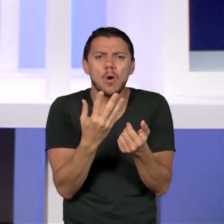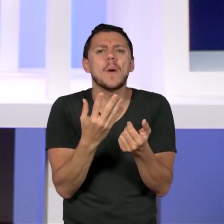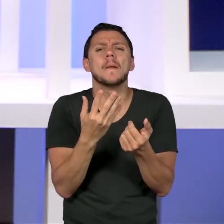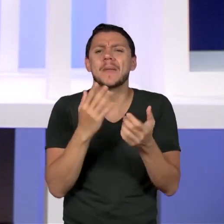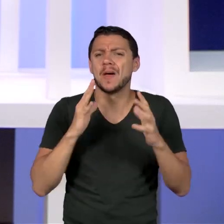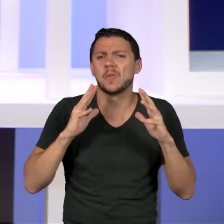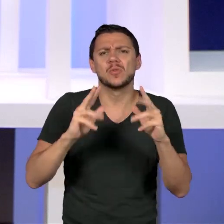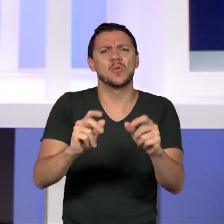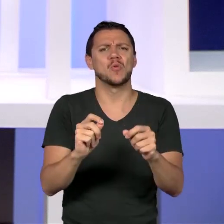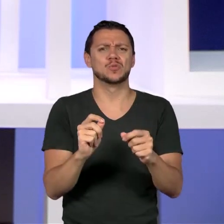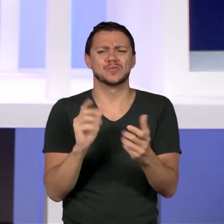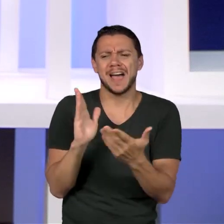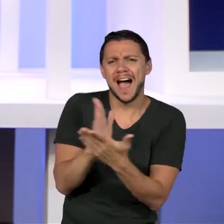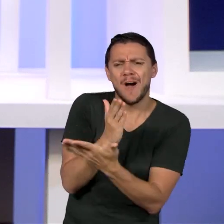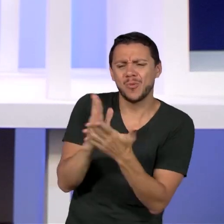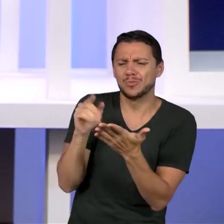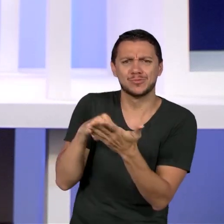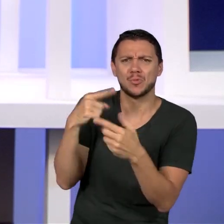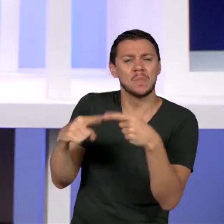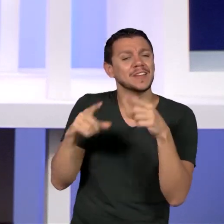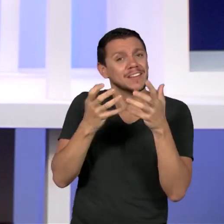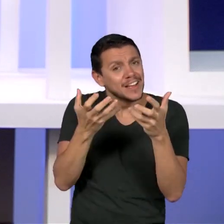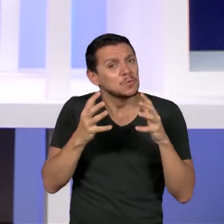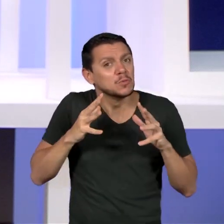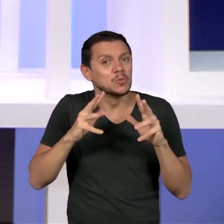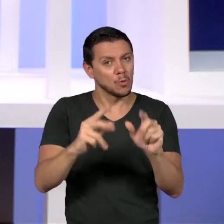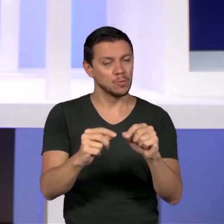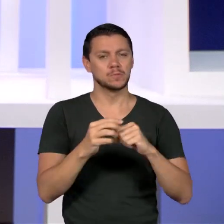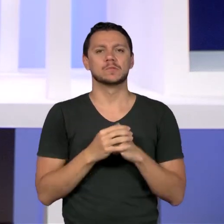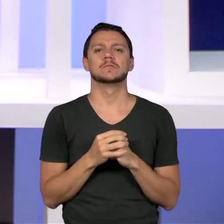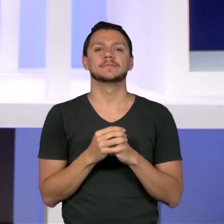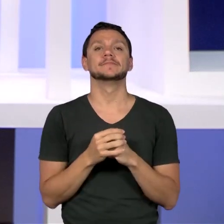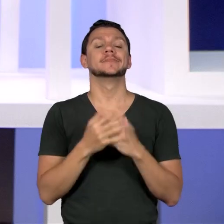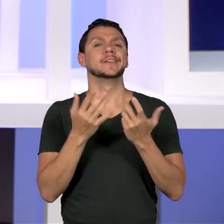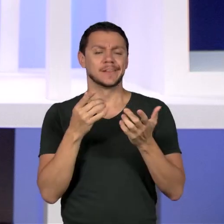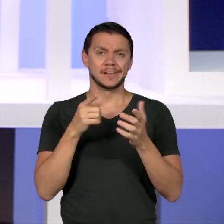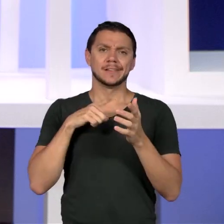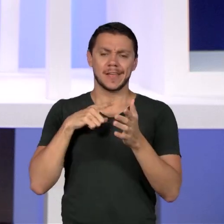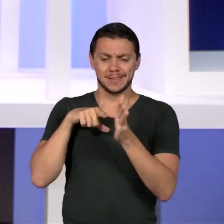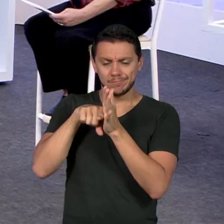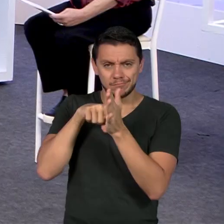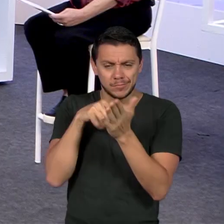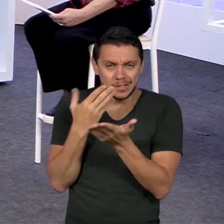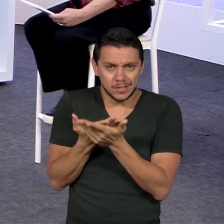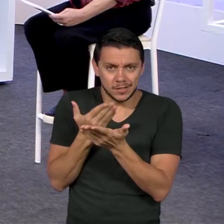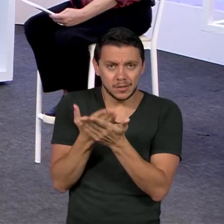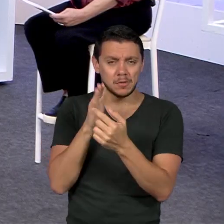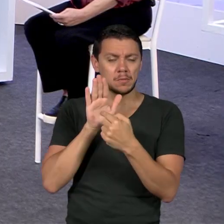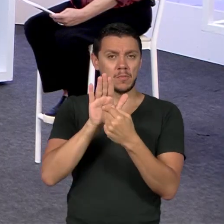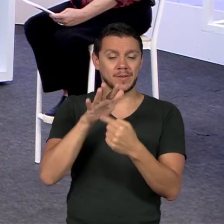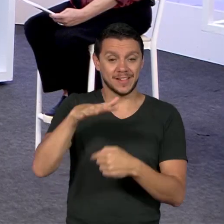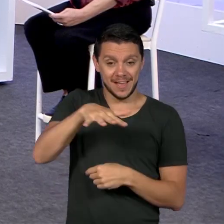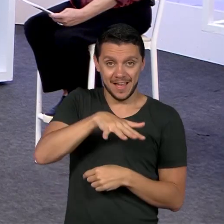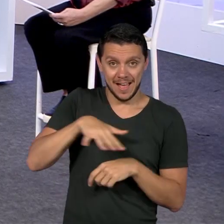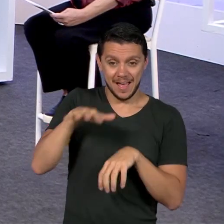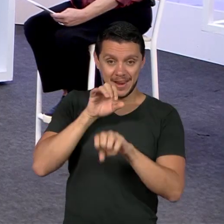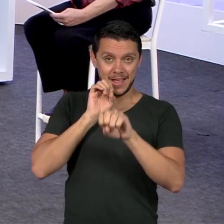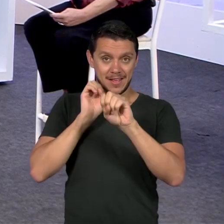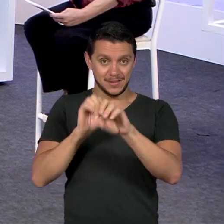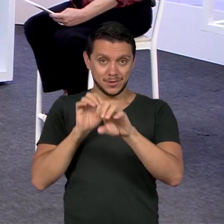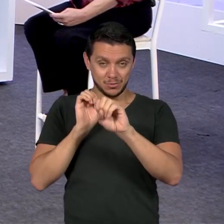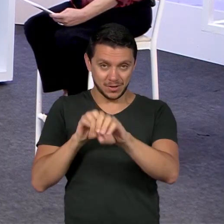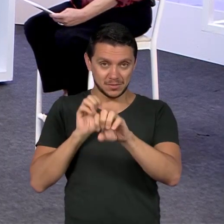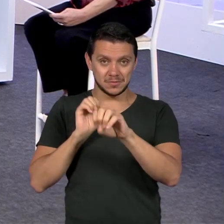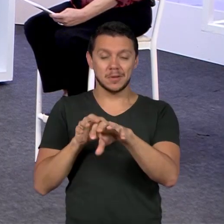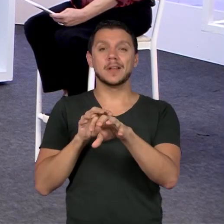Tem estudos que mostram que os sistemas educacionais mais